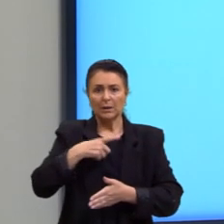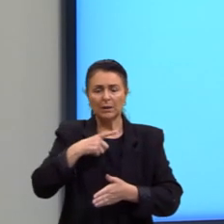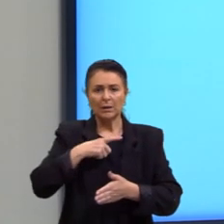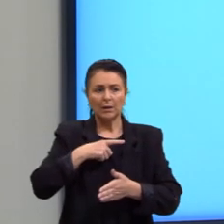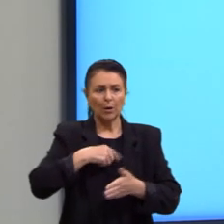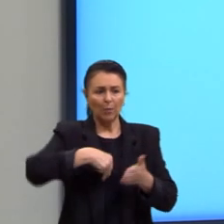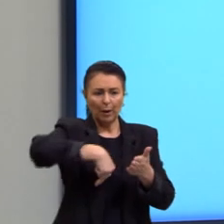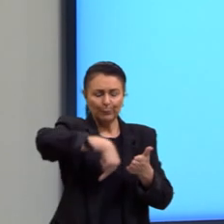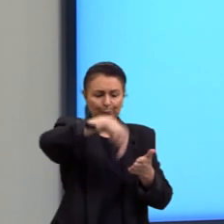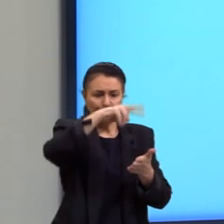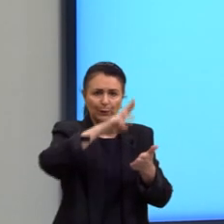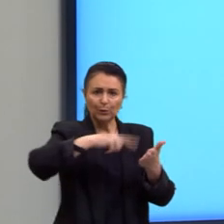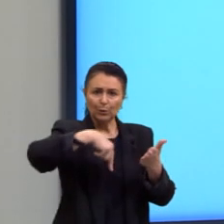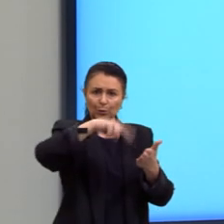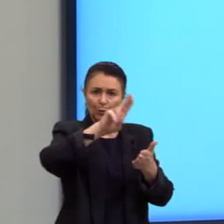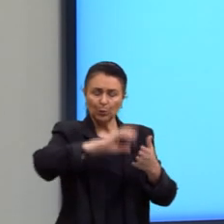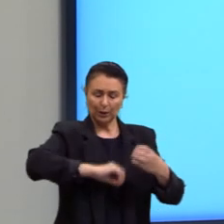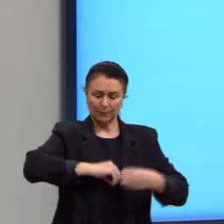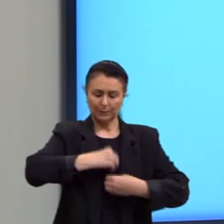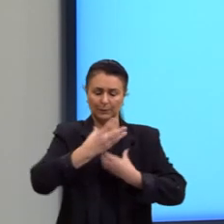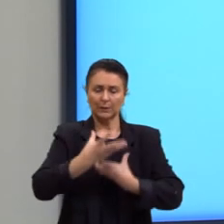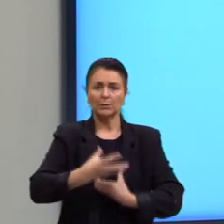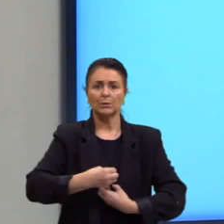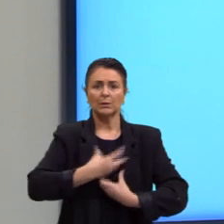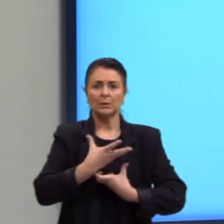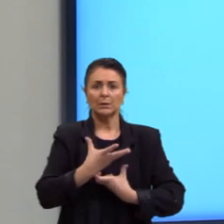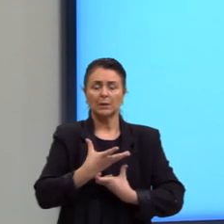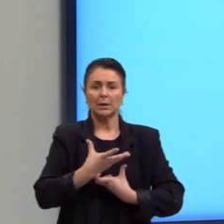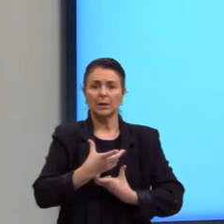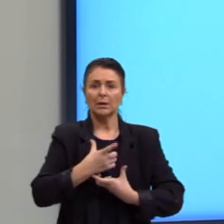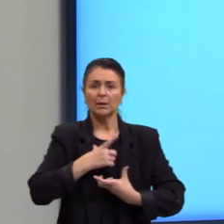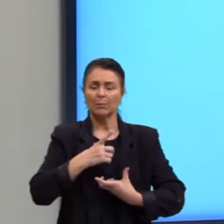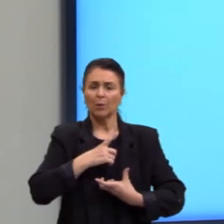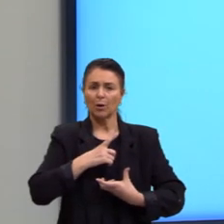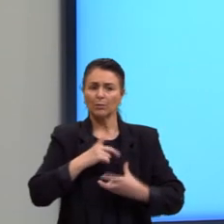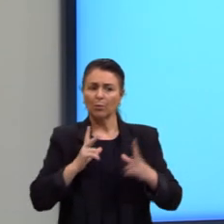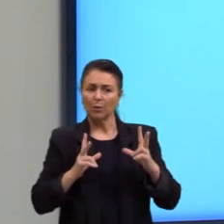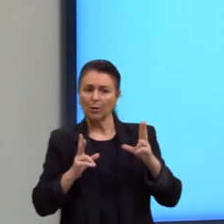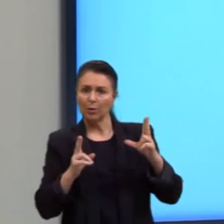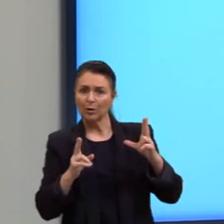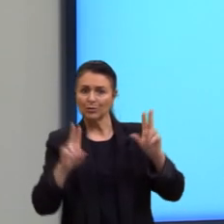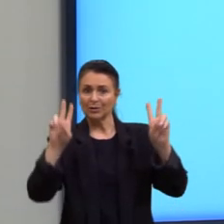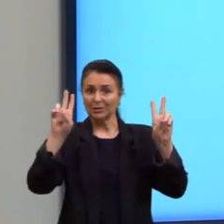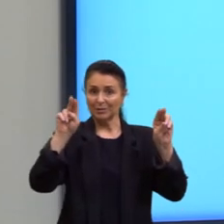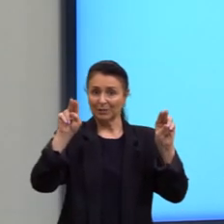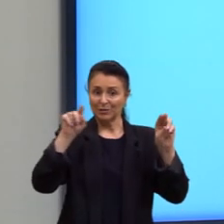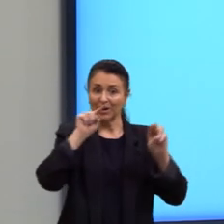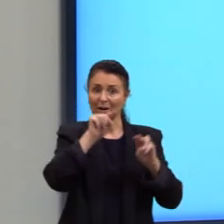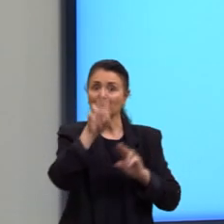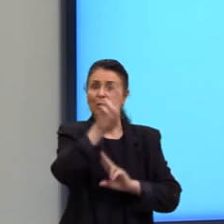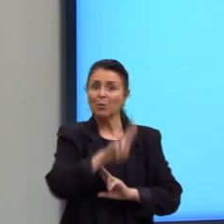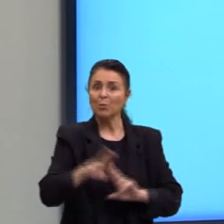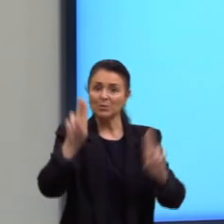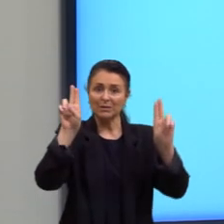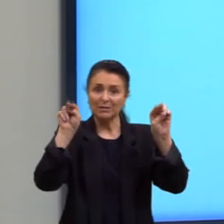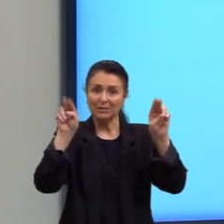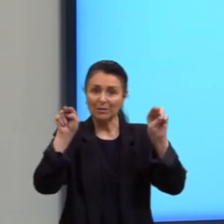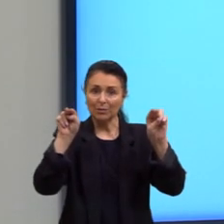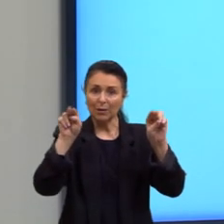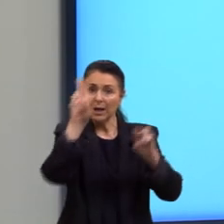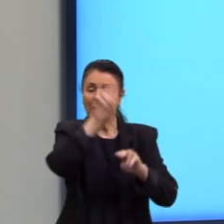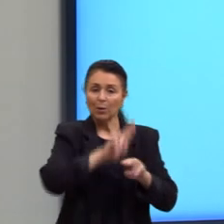expressionista que retrata o recorte temático trabalhado na redação por ela. Então, ela pega o tema da redação,